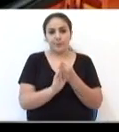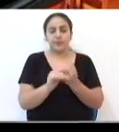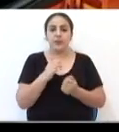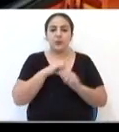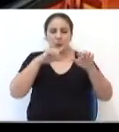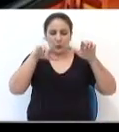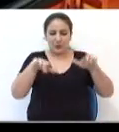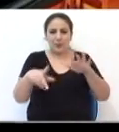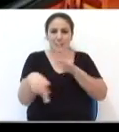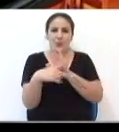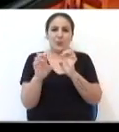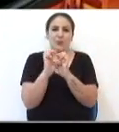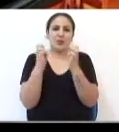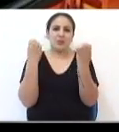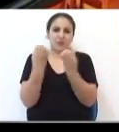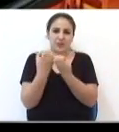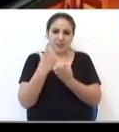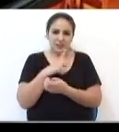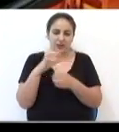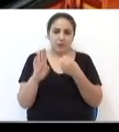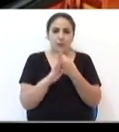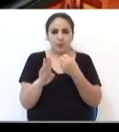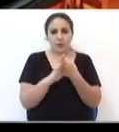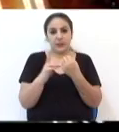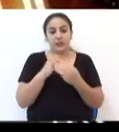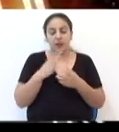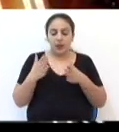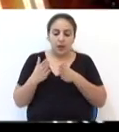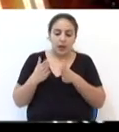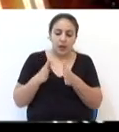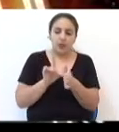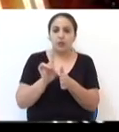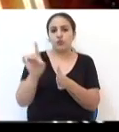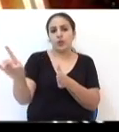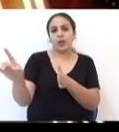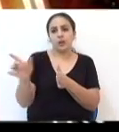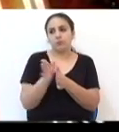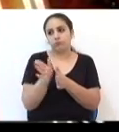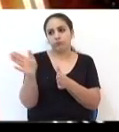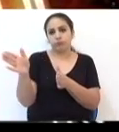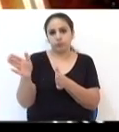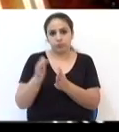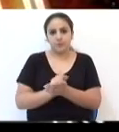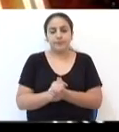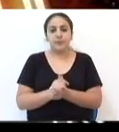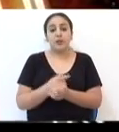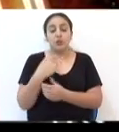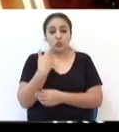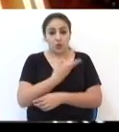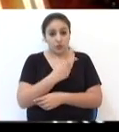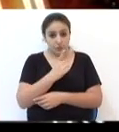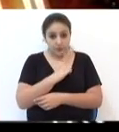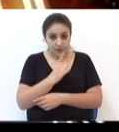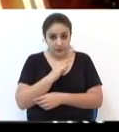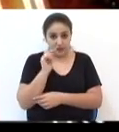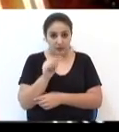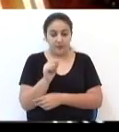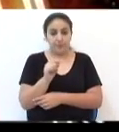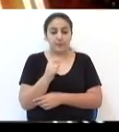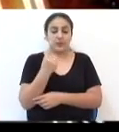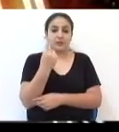naquele espaço de eventos que o Bourbon tem ali à direita de quem entra. E vamos ter lá, Cláudia,